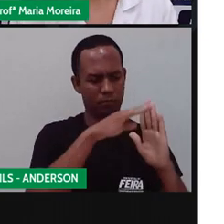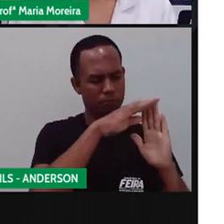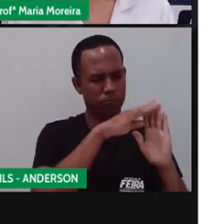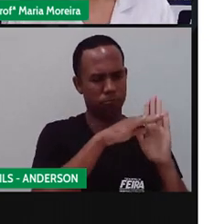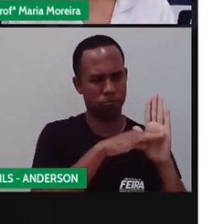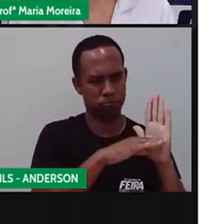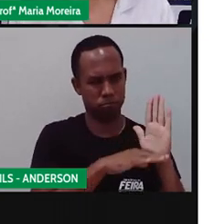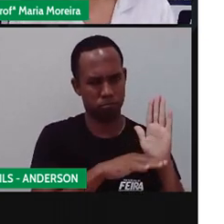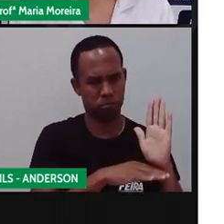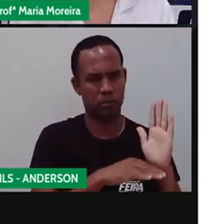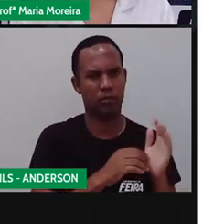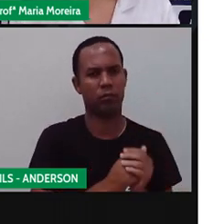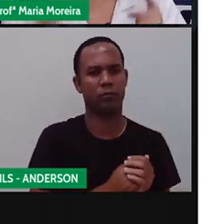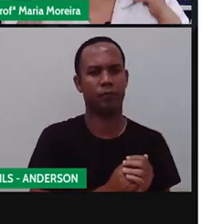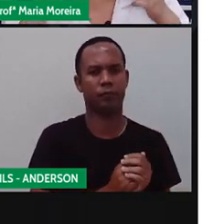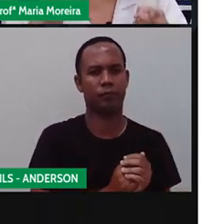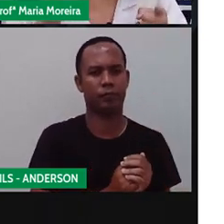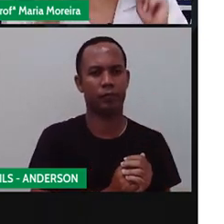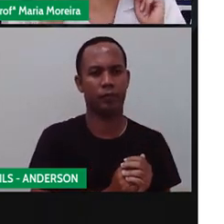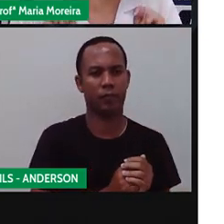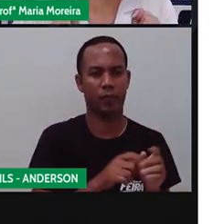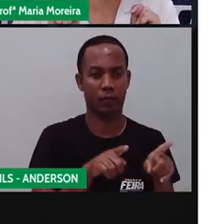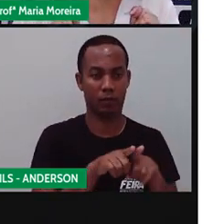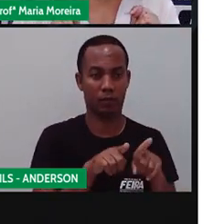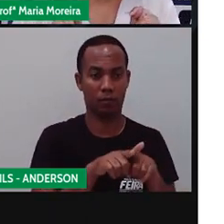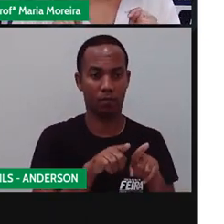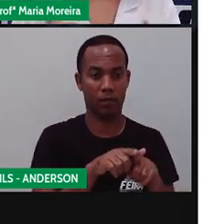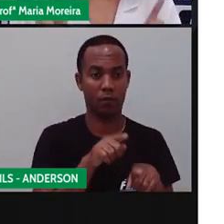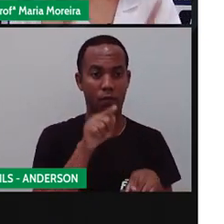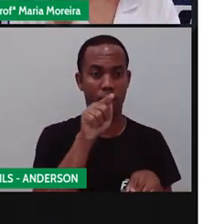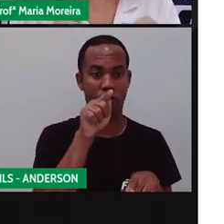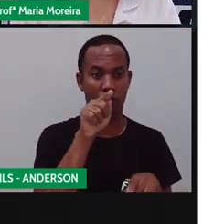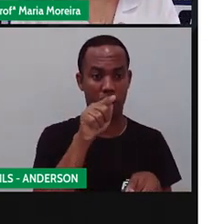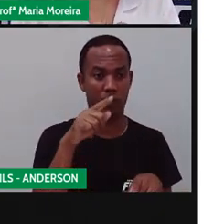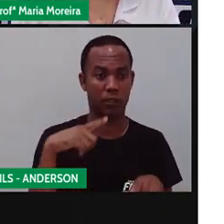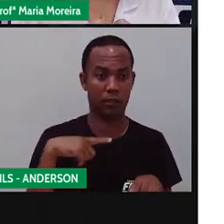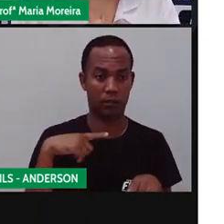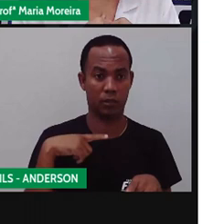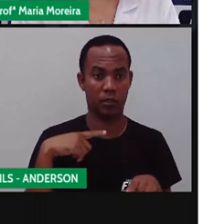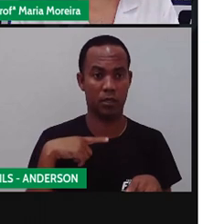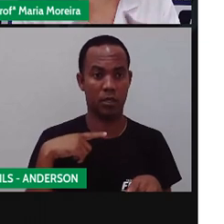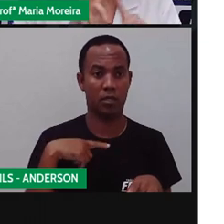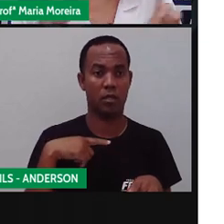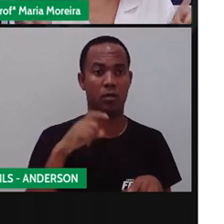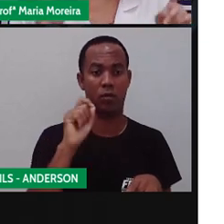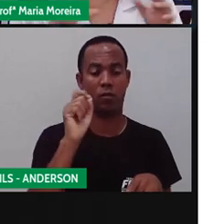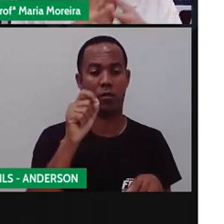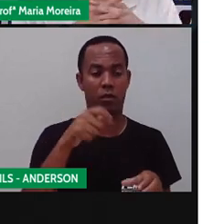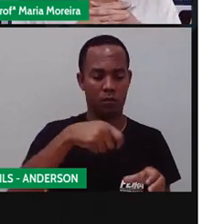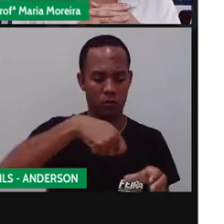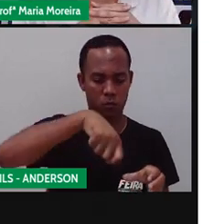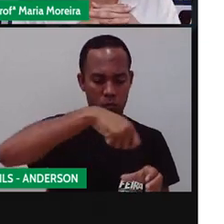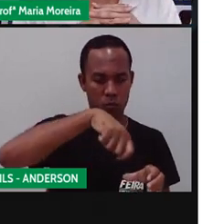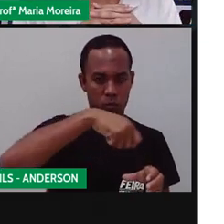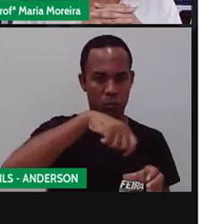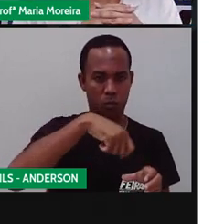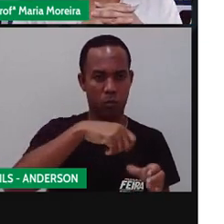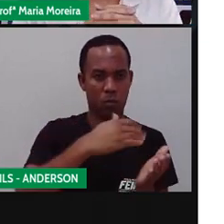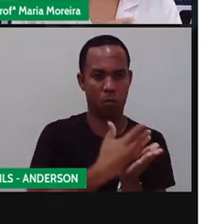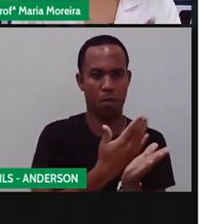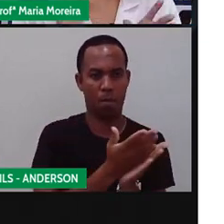Aonde? Na nossa receita. Inclusive, vocês têm uma receita aí de um bolo de aipim, que a Pro não recebeu fotos.